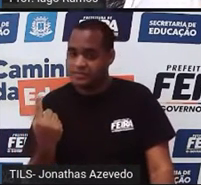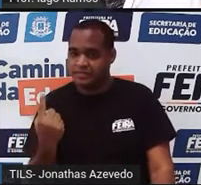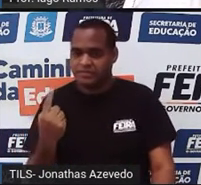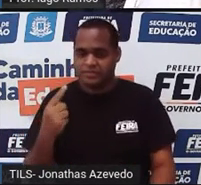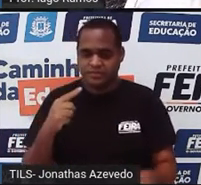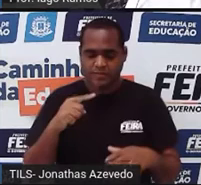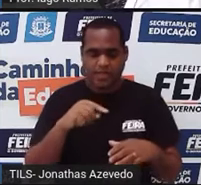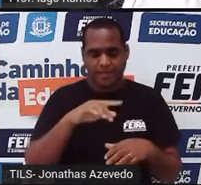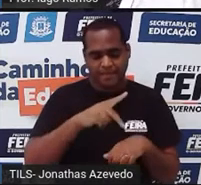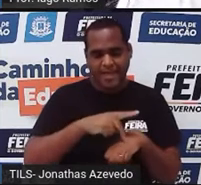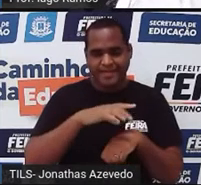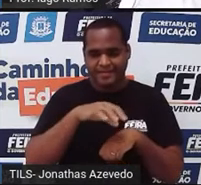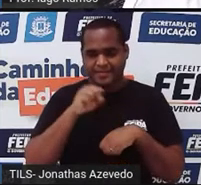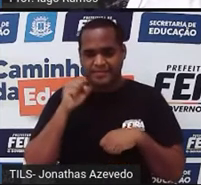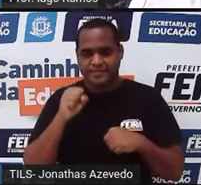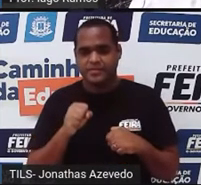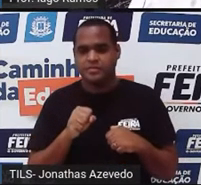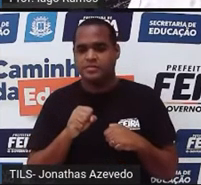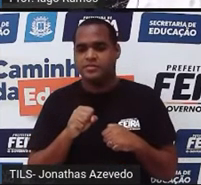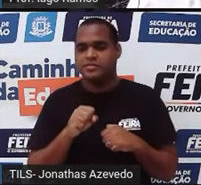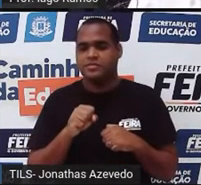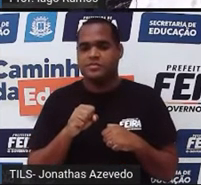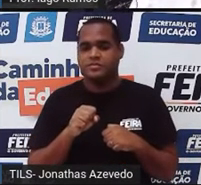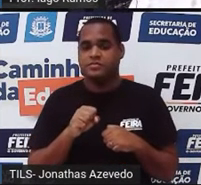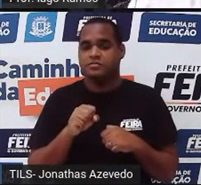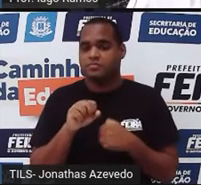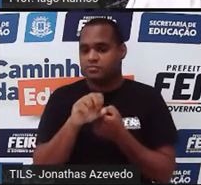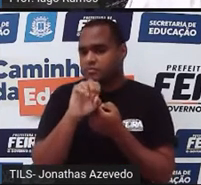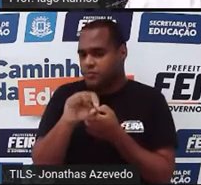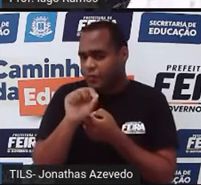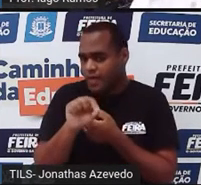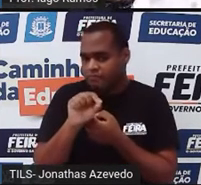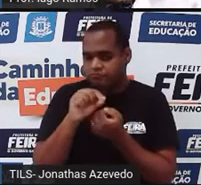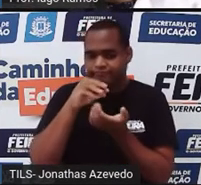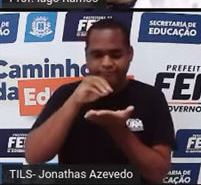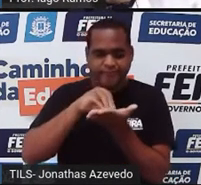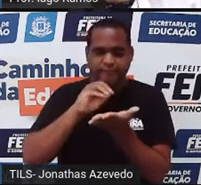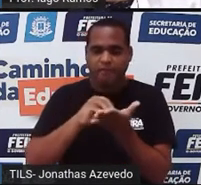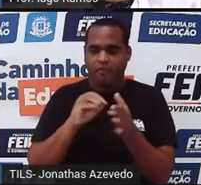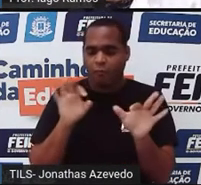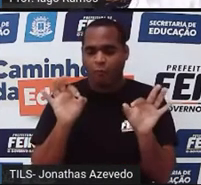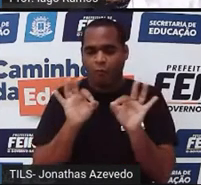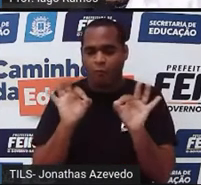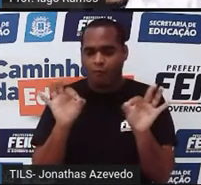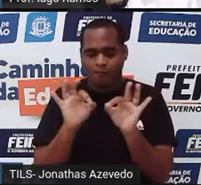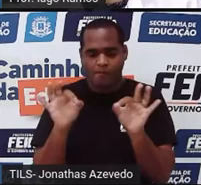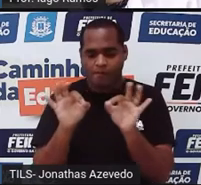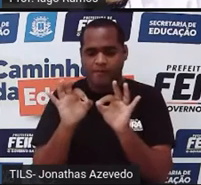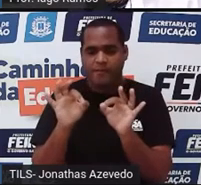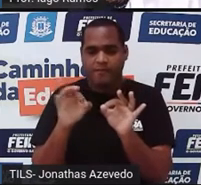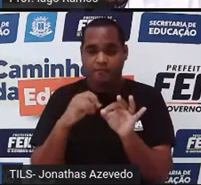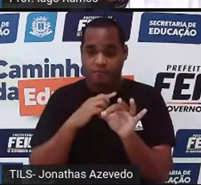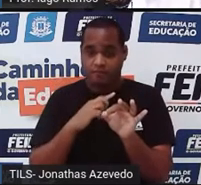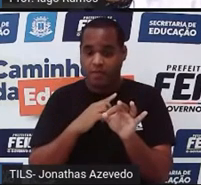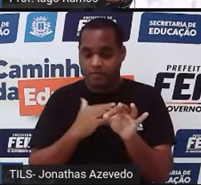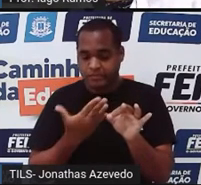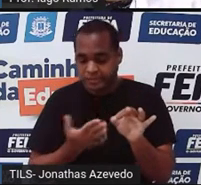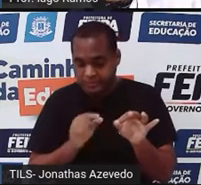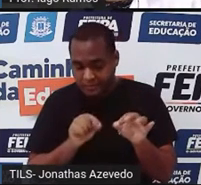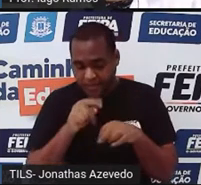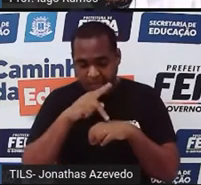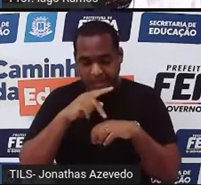O que é que acontece se sobrar pedrinhas? Tá? O é que